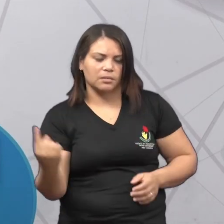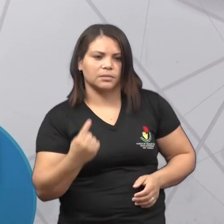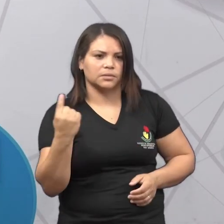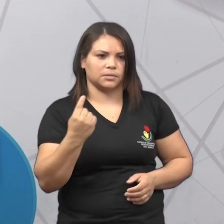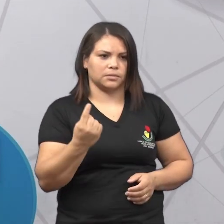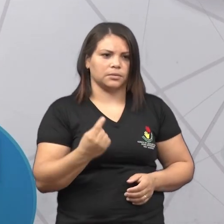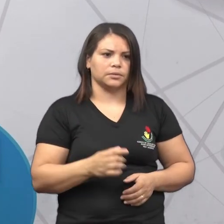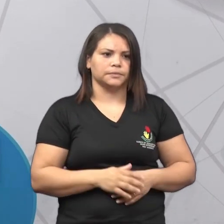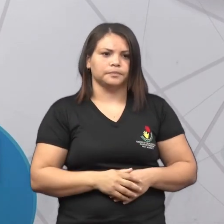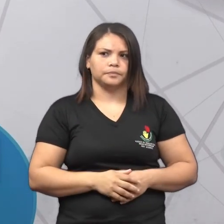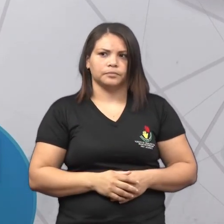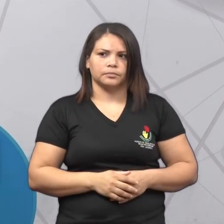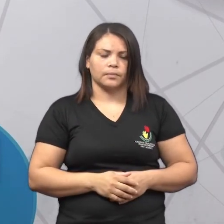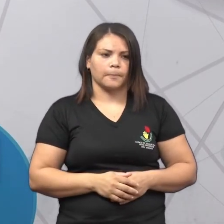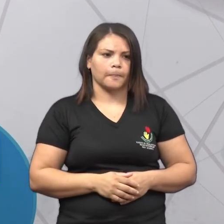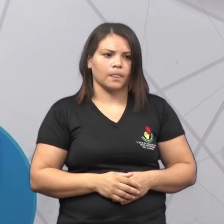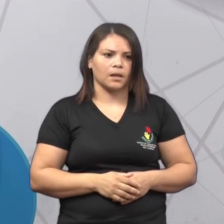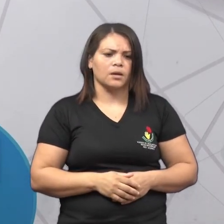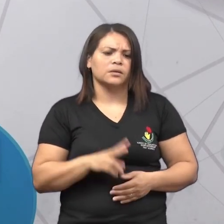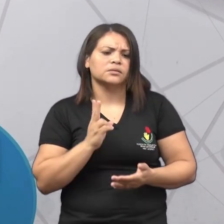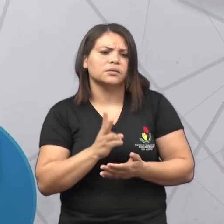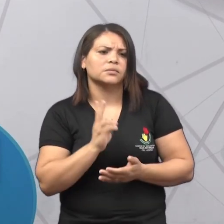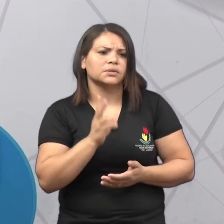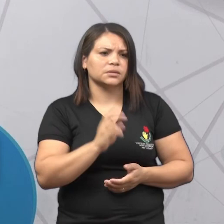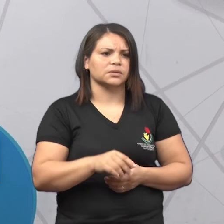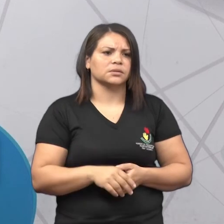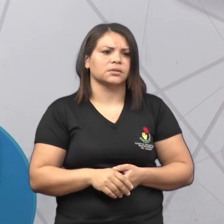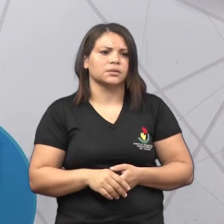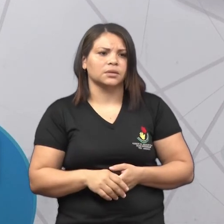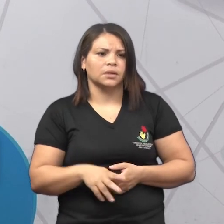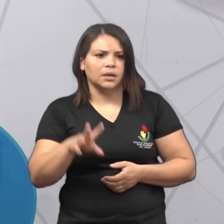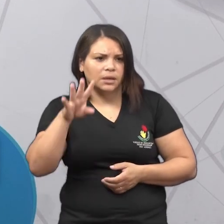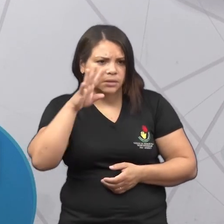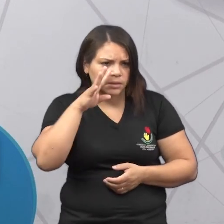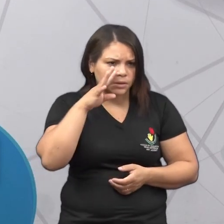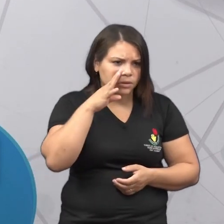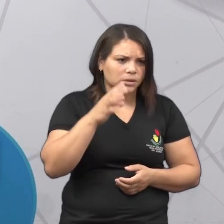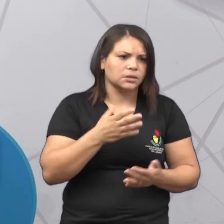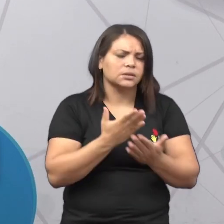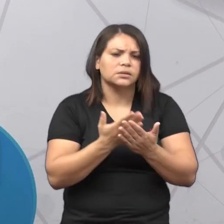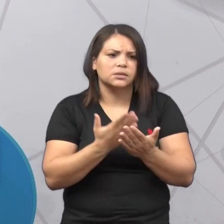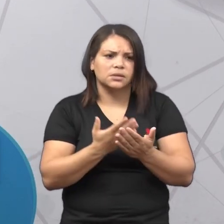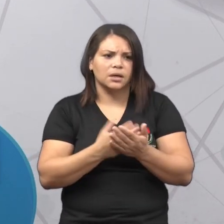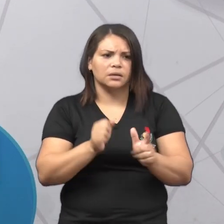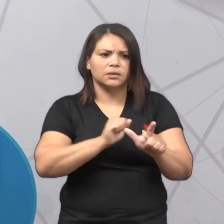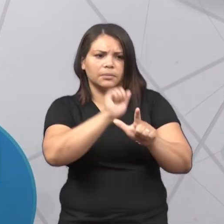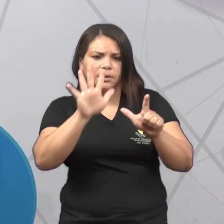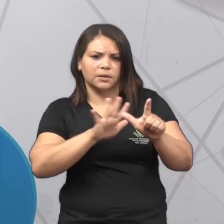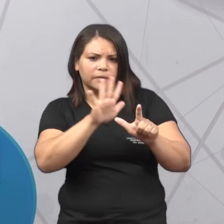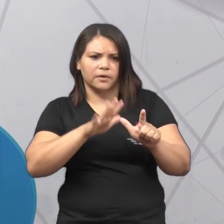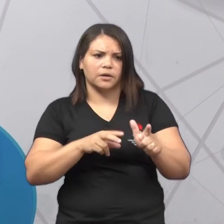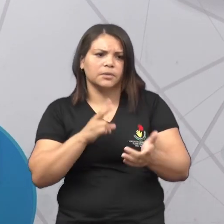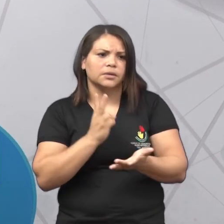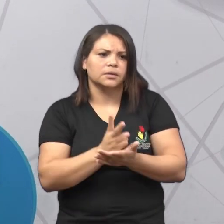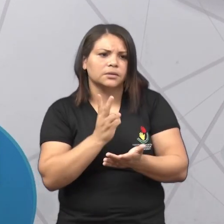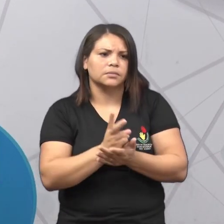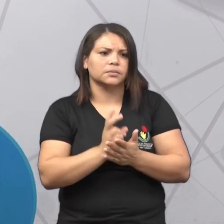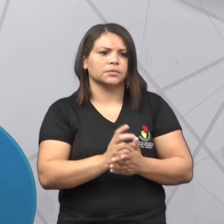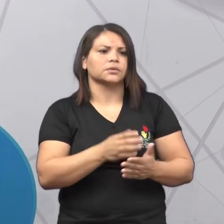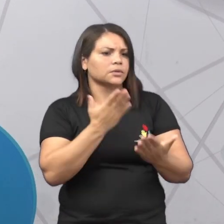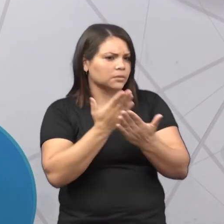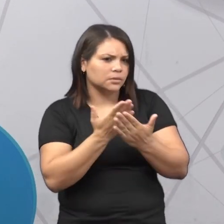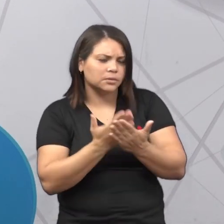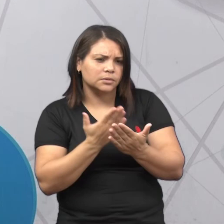certo? E, gente, olha, continuem assistindo as nossas aulas da plataforma para dar continuidade aos seus